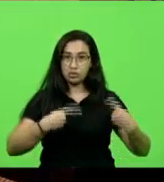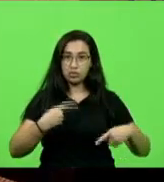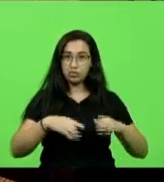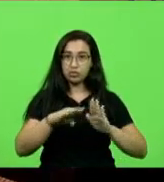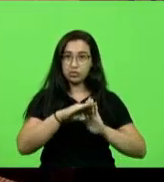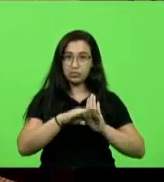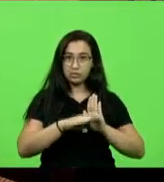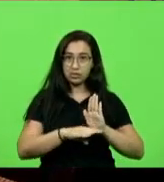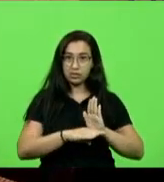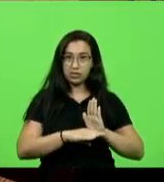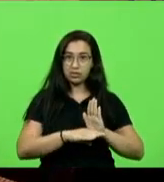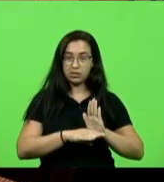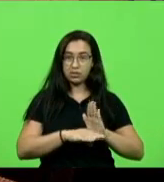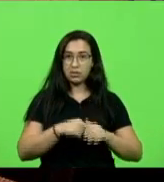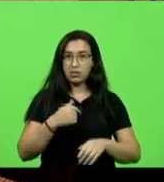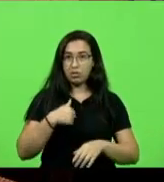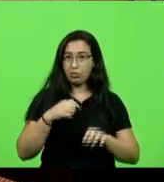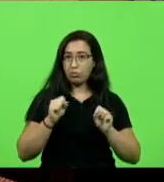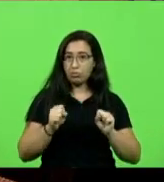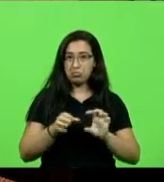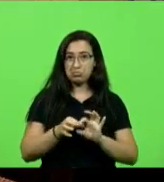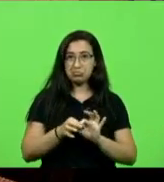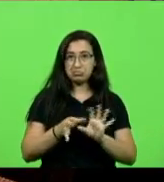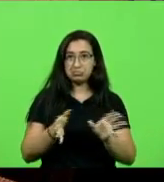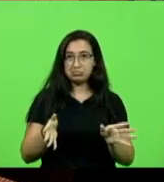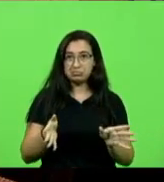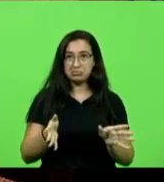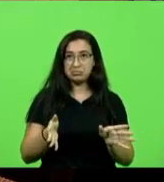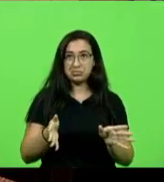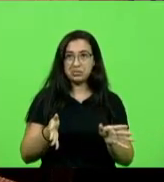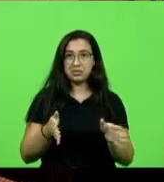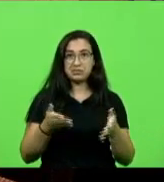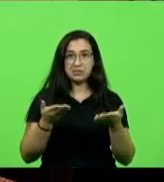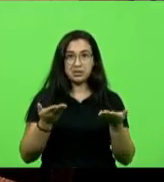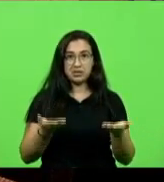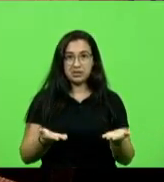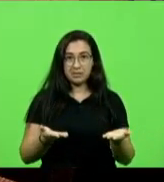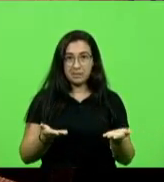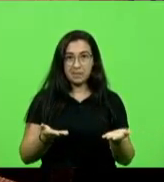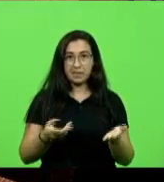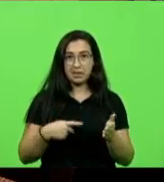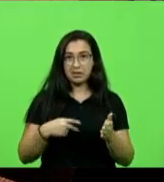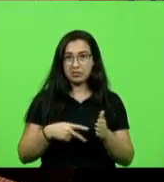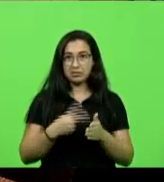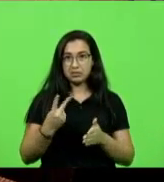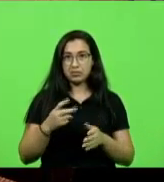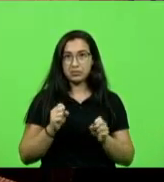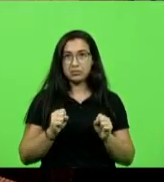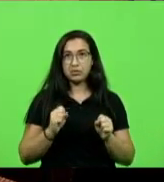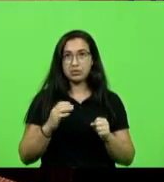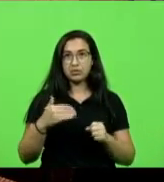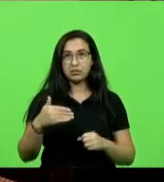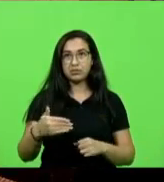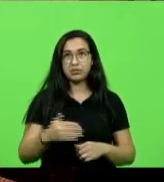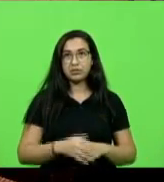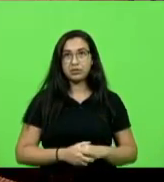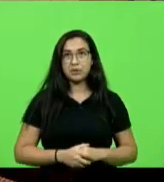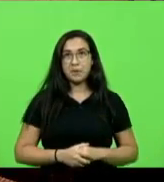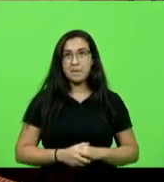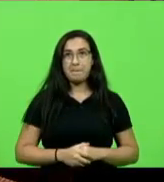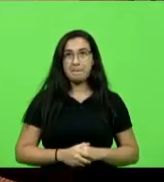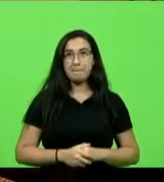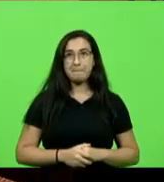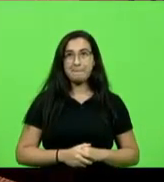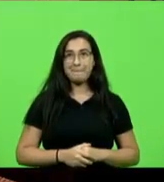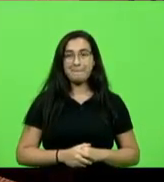Perfeitamente. Eu posso até ceder para o decano, eu fico inseguro, sem problema nenhum. Muito obrigado, deputado Ismael.